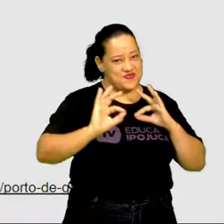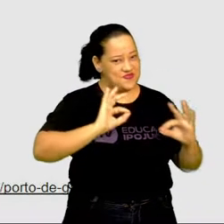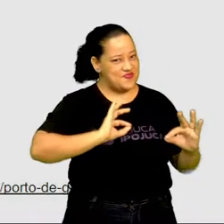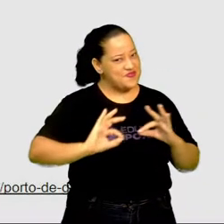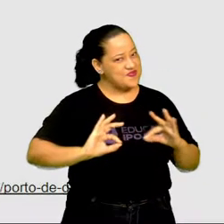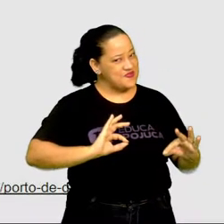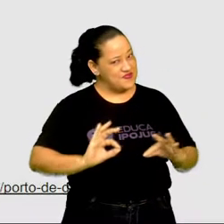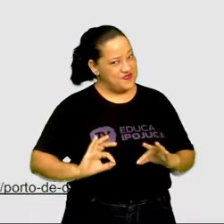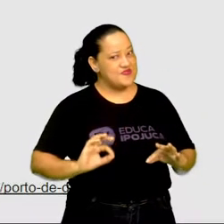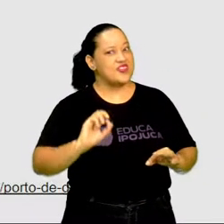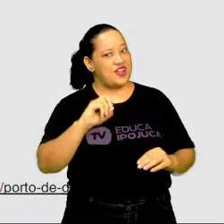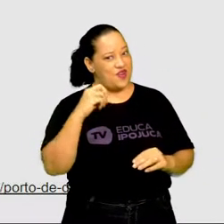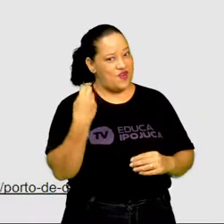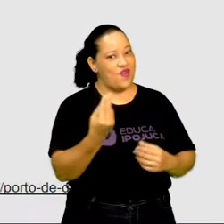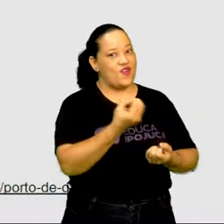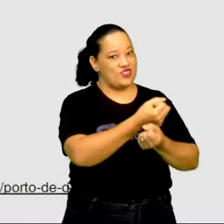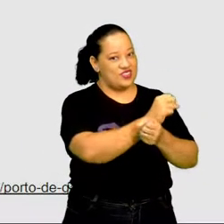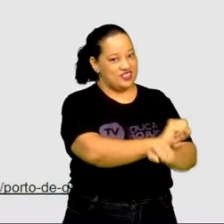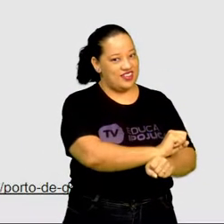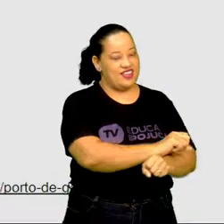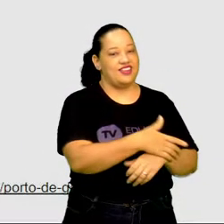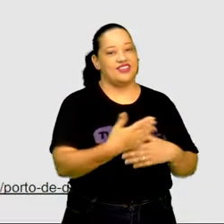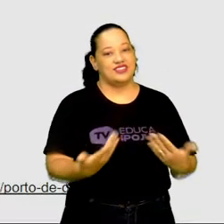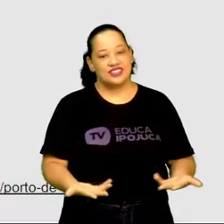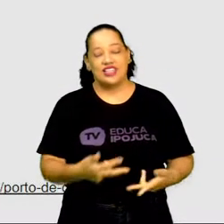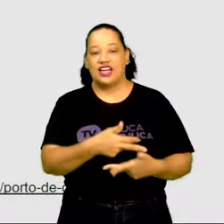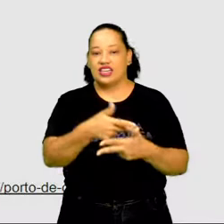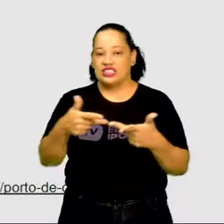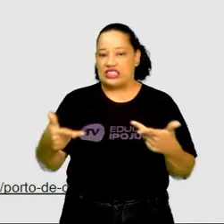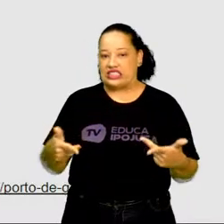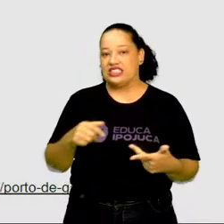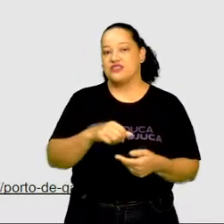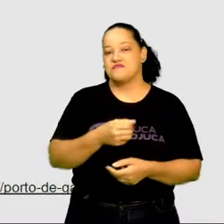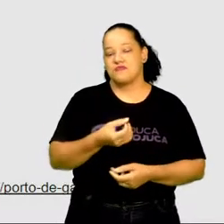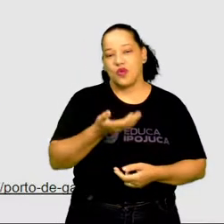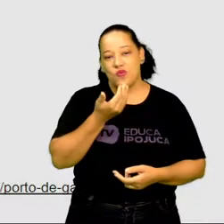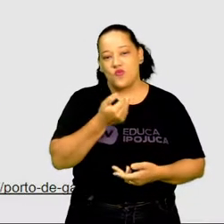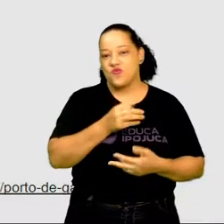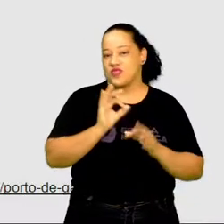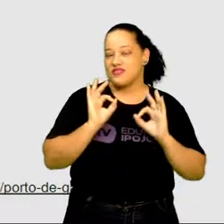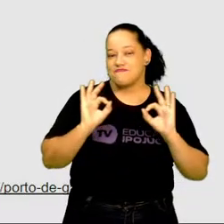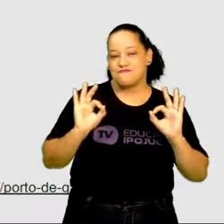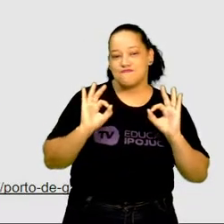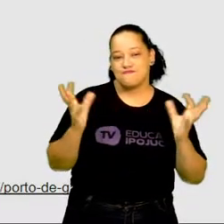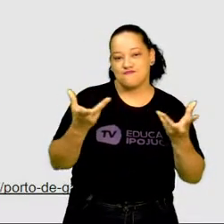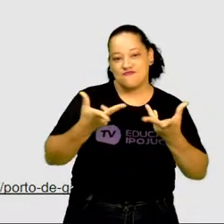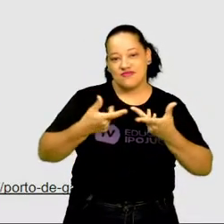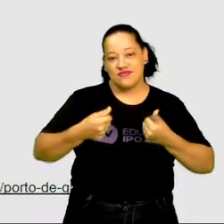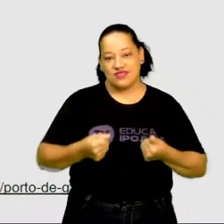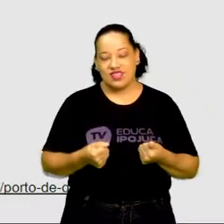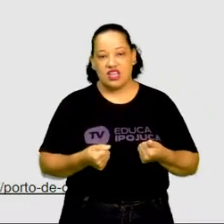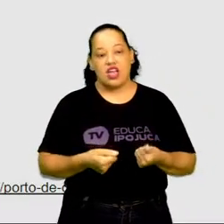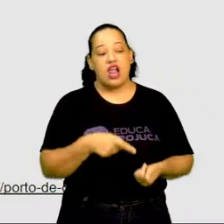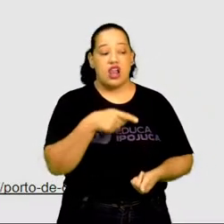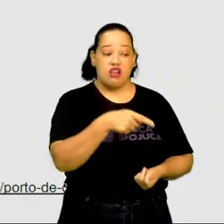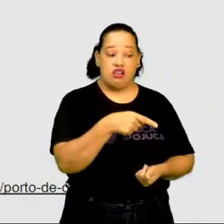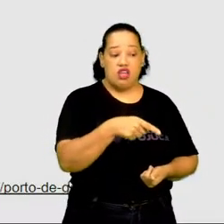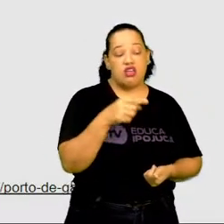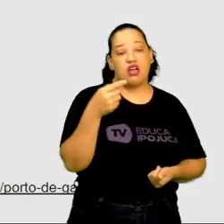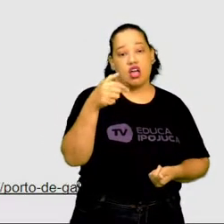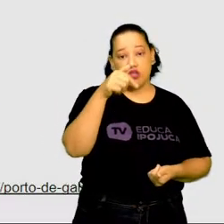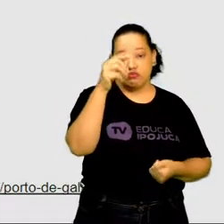da vez, a bola, um prato fenomenal. Como já não era legal, no Brasil, a escravidão.